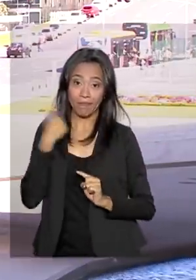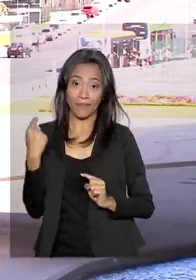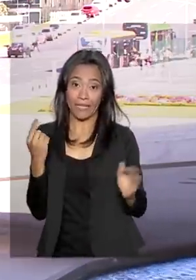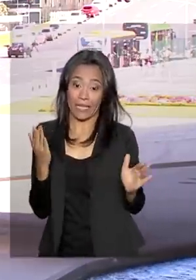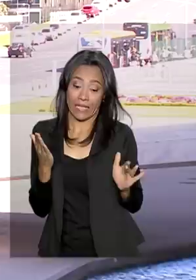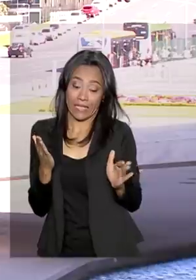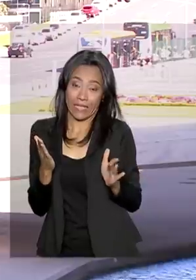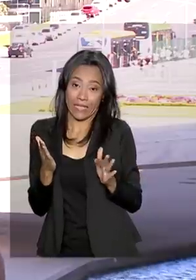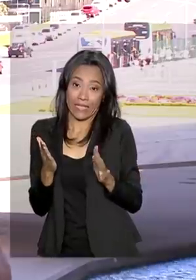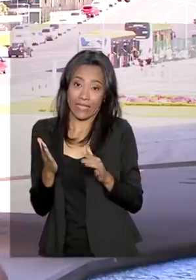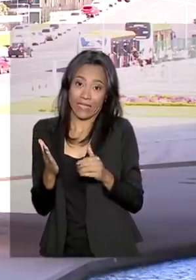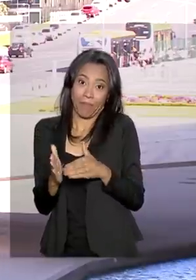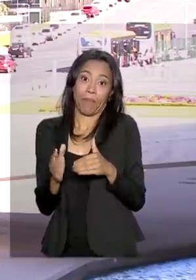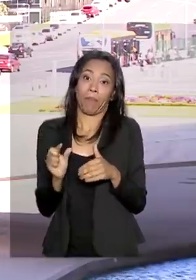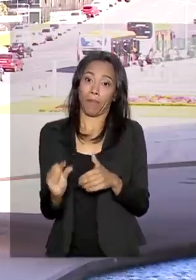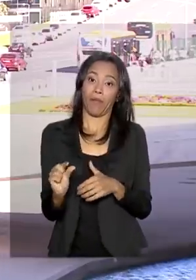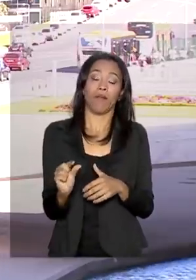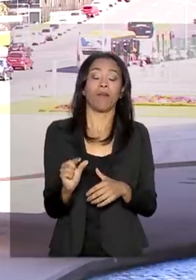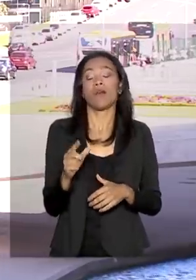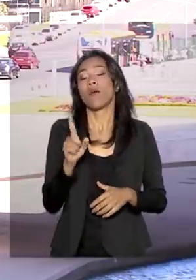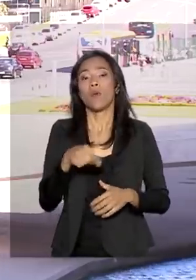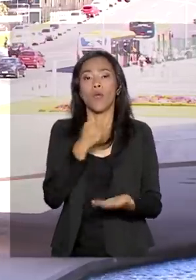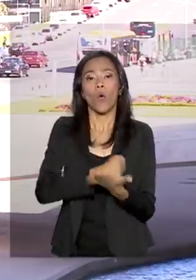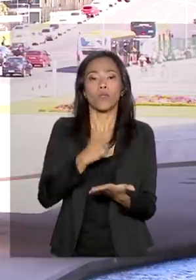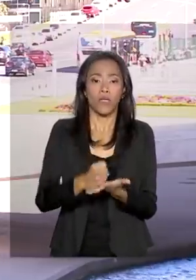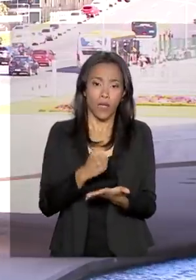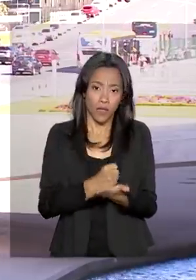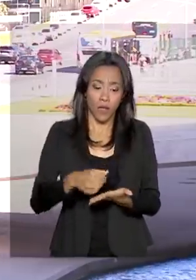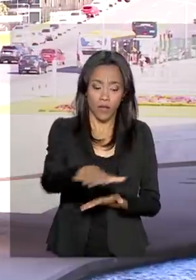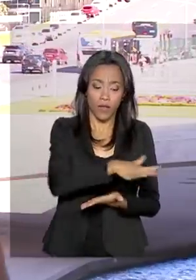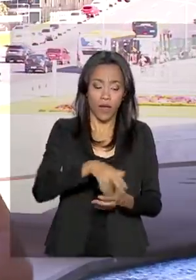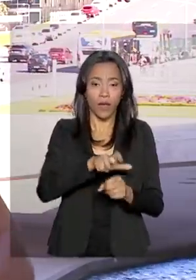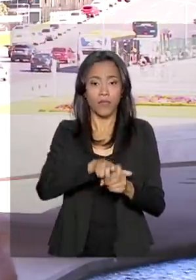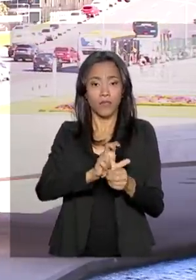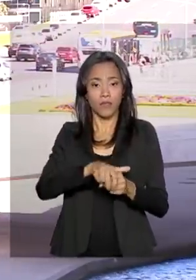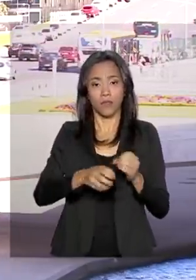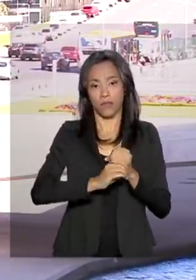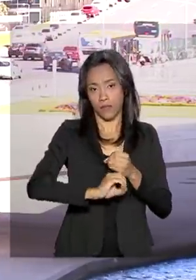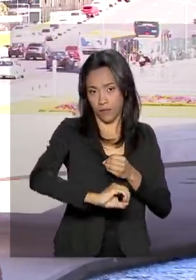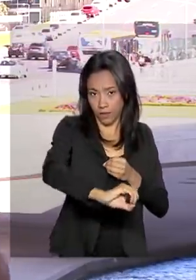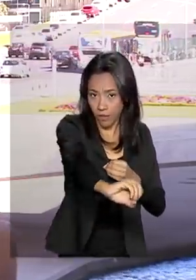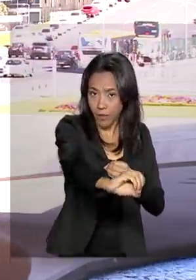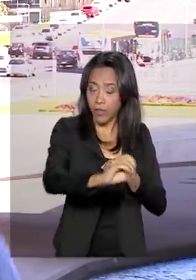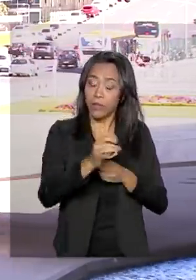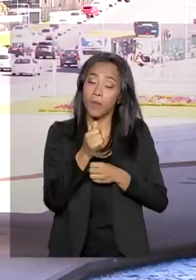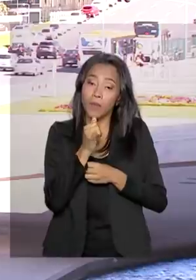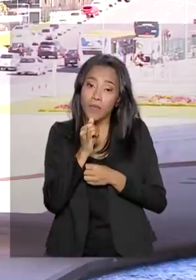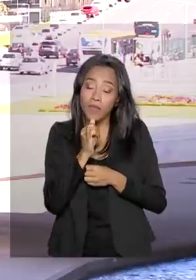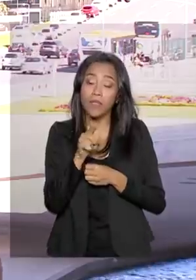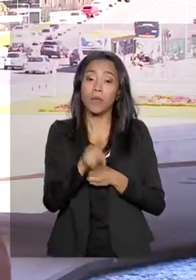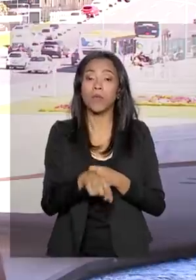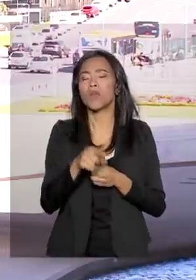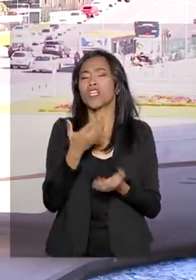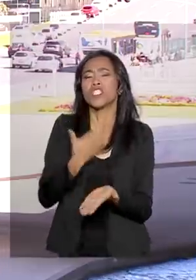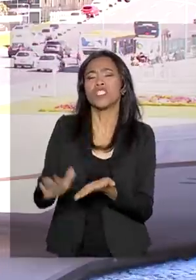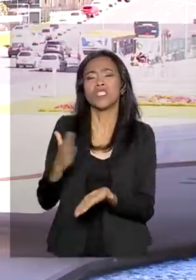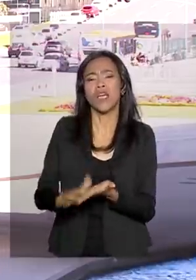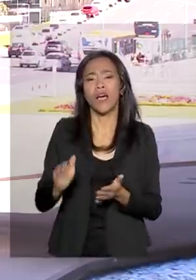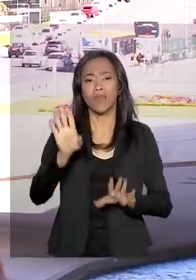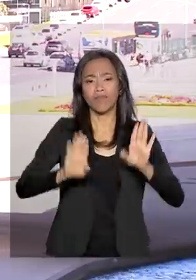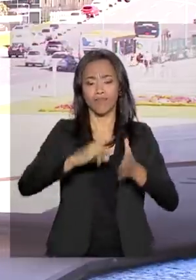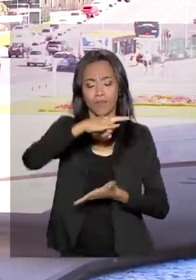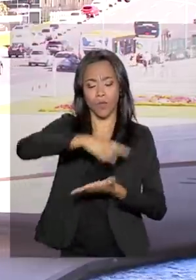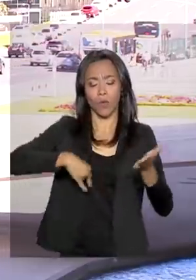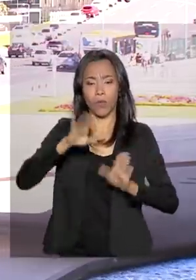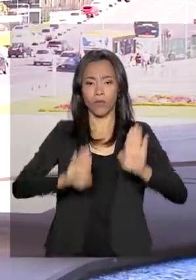reformula as regras para contratações no setor de saneamento básico, tratando, por exemplo, da dispensa de licitação e prorrogando o